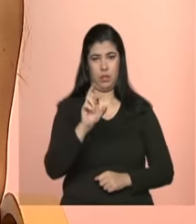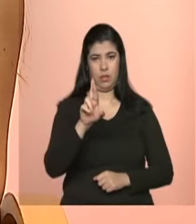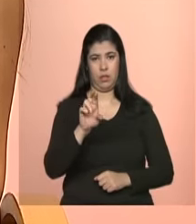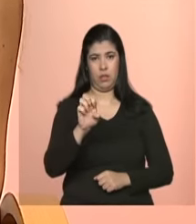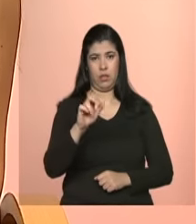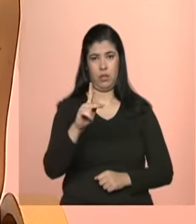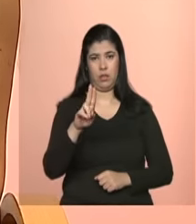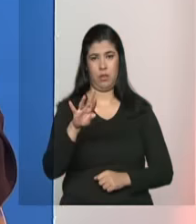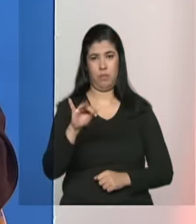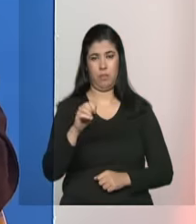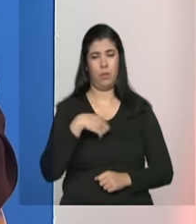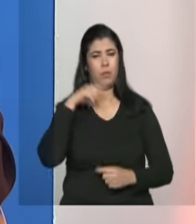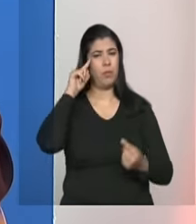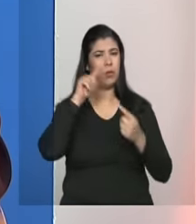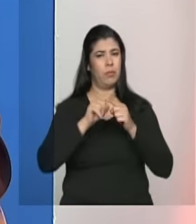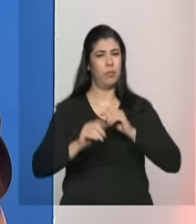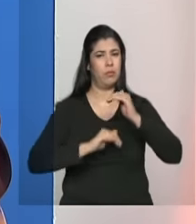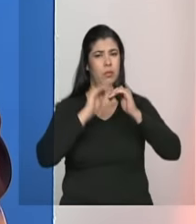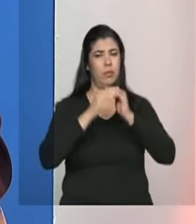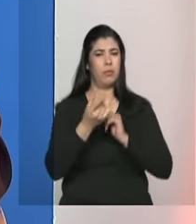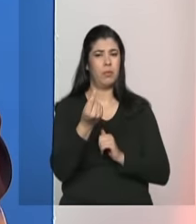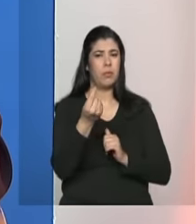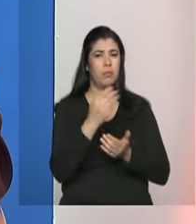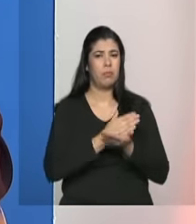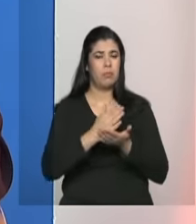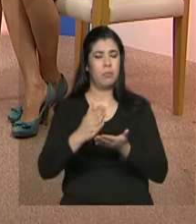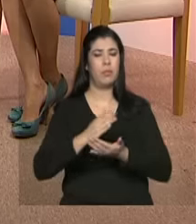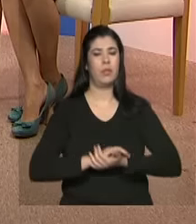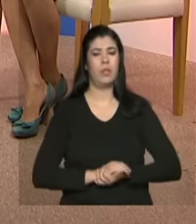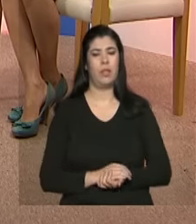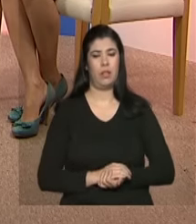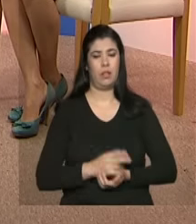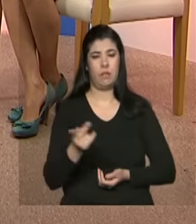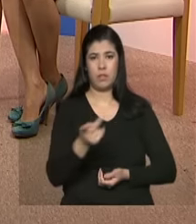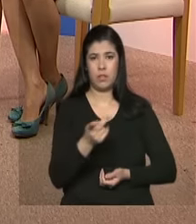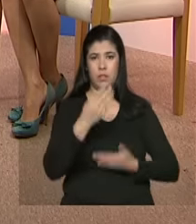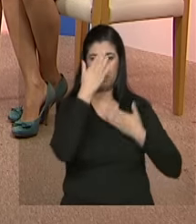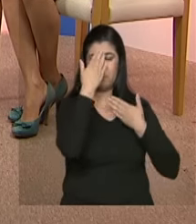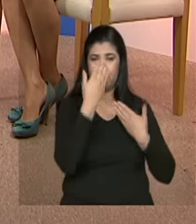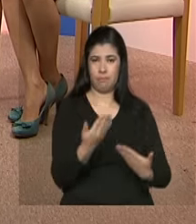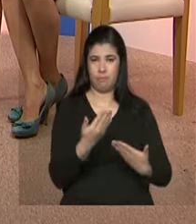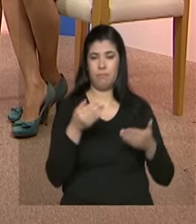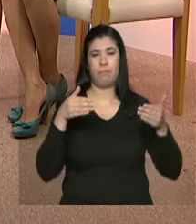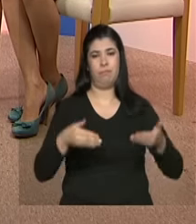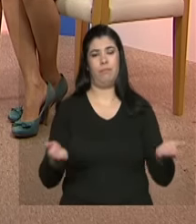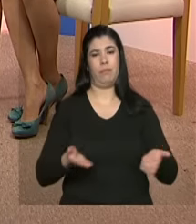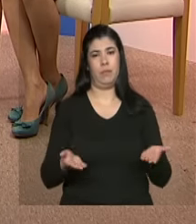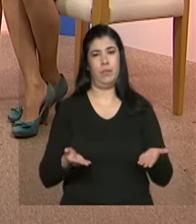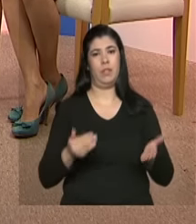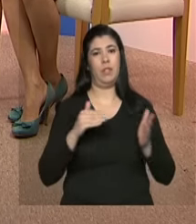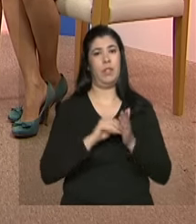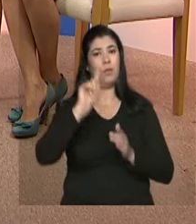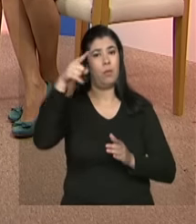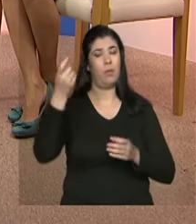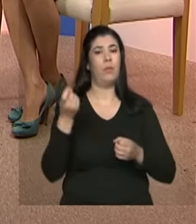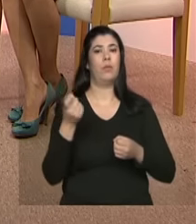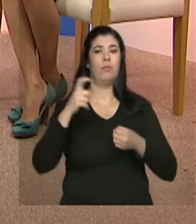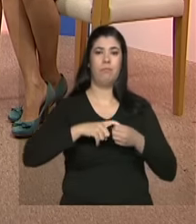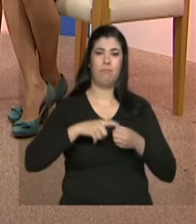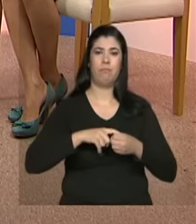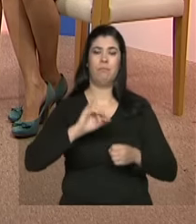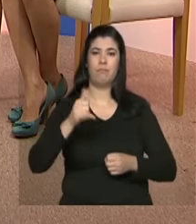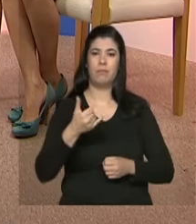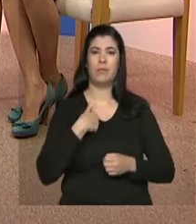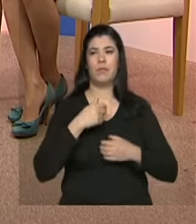realmente é expandir mais com esse cofinançamento que foi mencionado Mariana Nils Arete muito obrigada pela participação de vocês até uma próxima oportunidade nós agradecemos